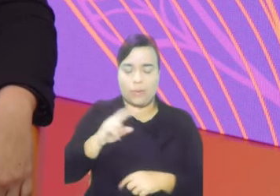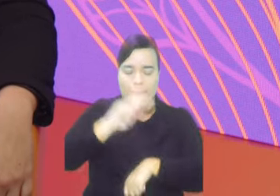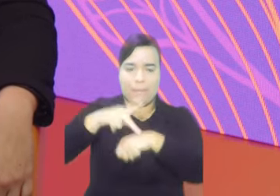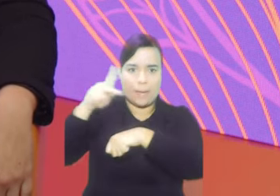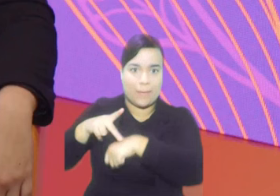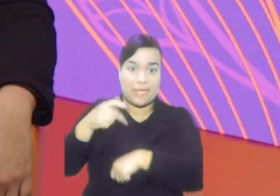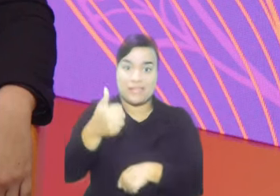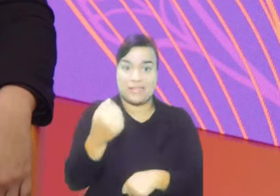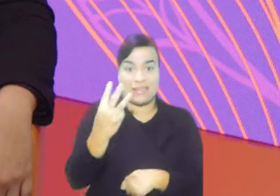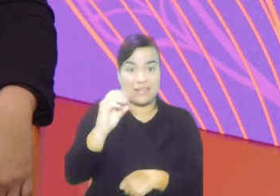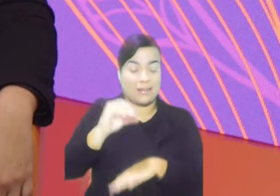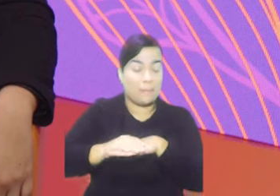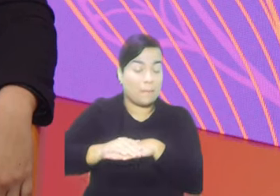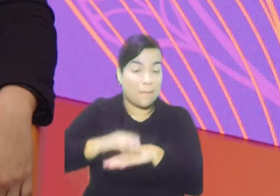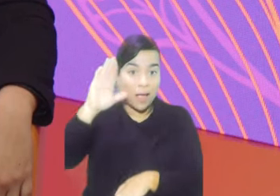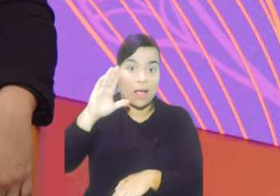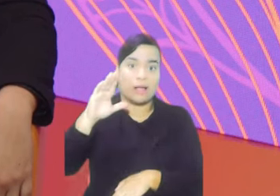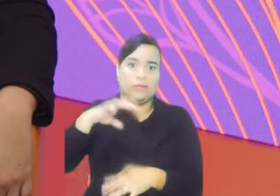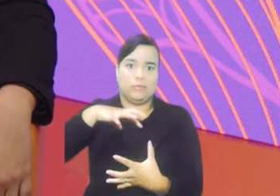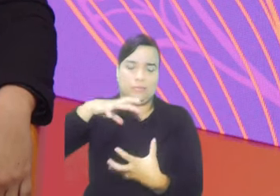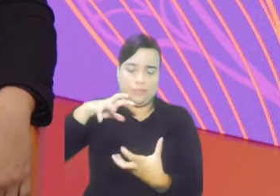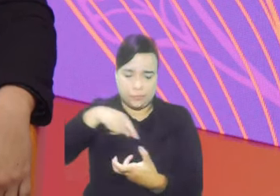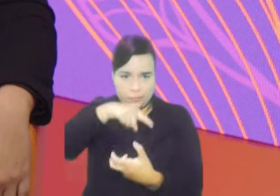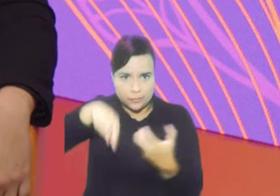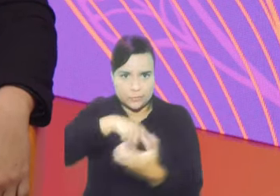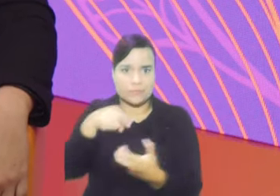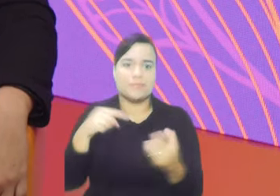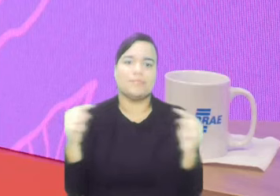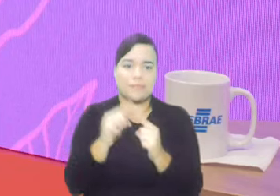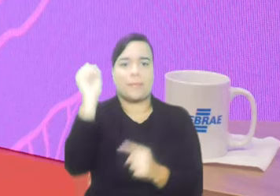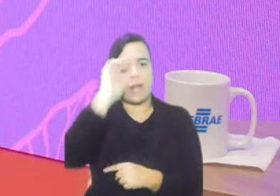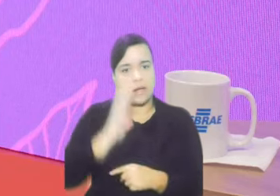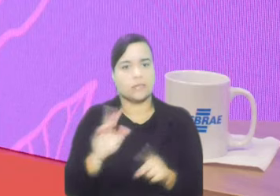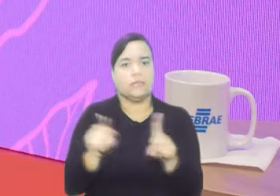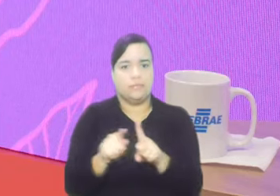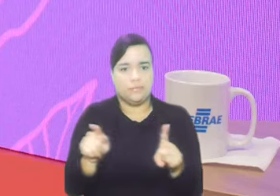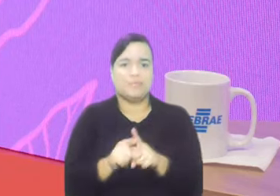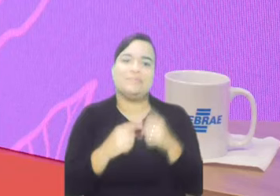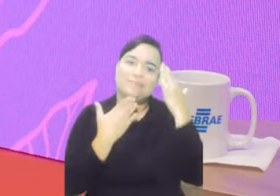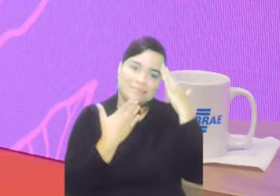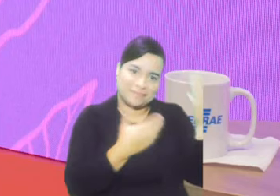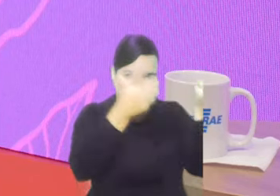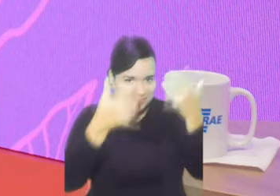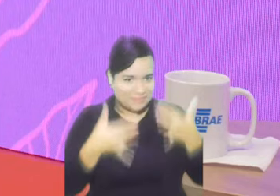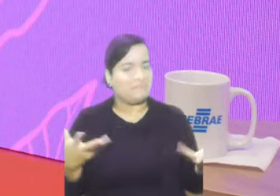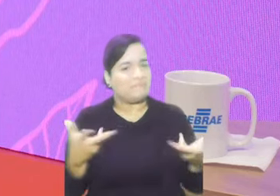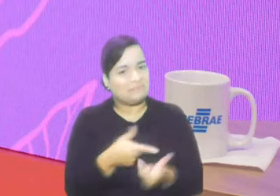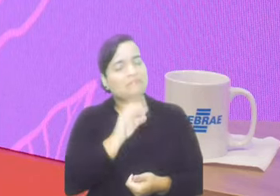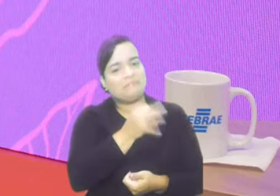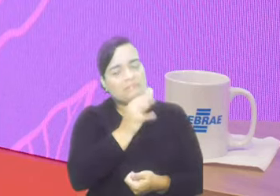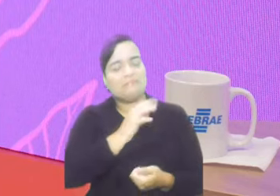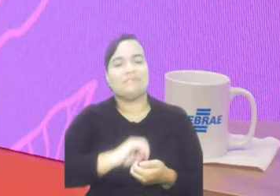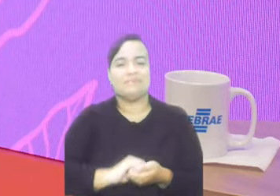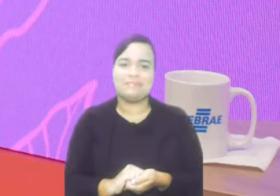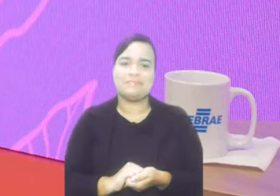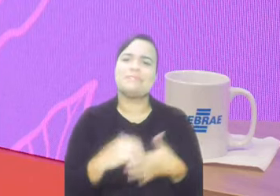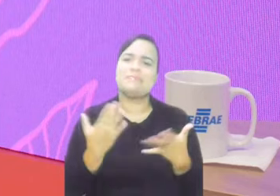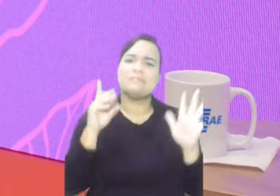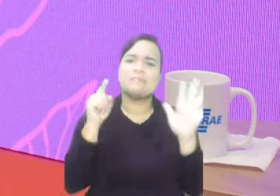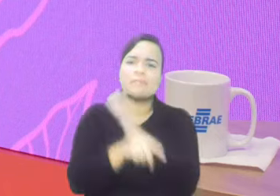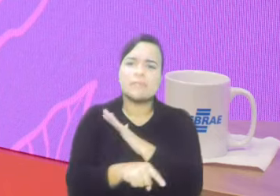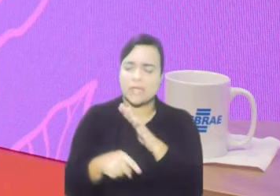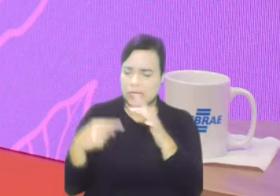100 países, mais de 130 países em todo o mundo, inclusive o Brasil. Sensacional, obrigado aí pela explicação. E